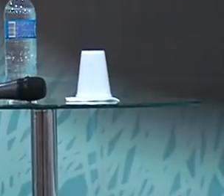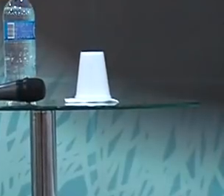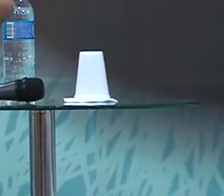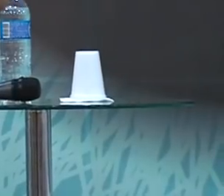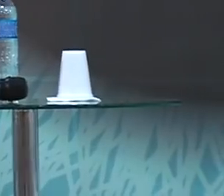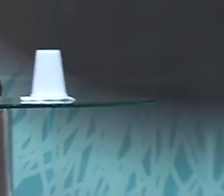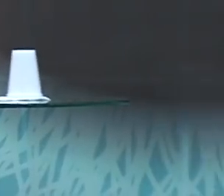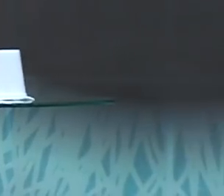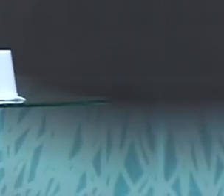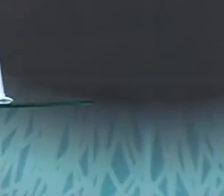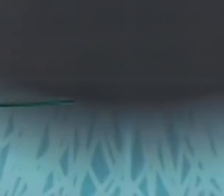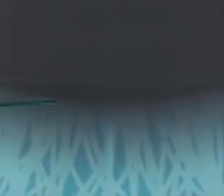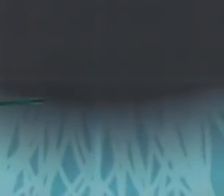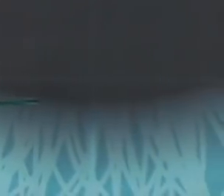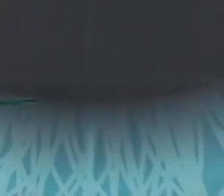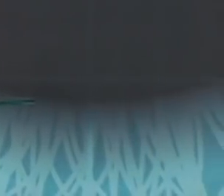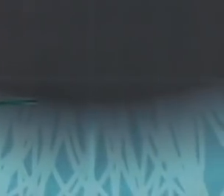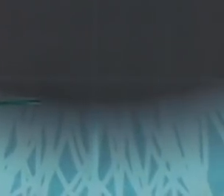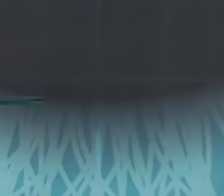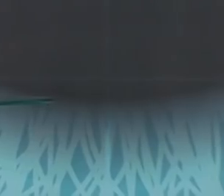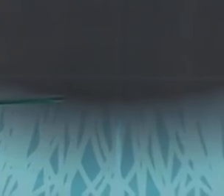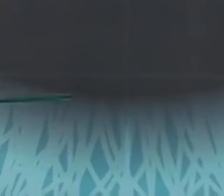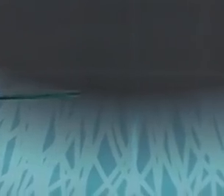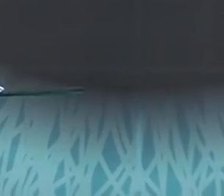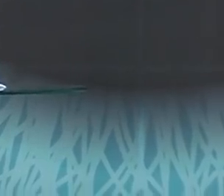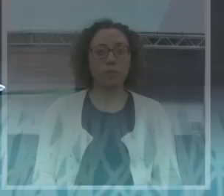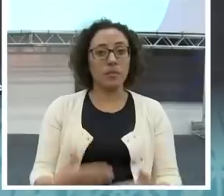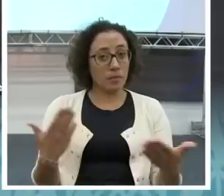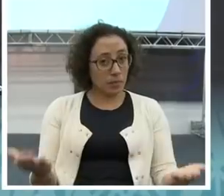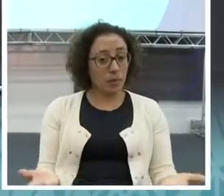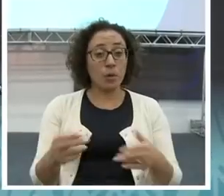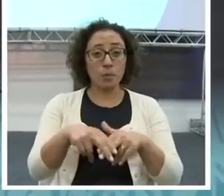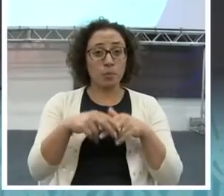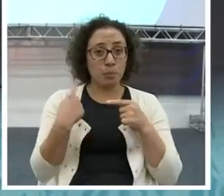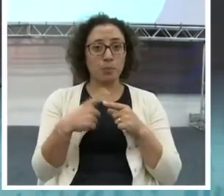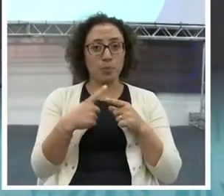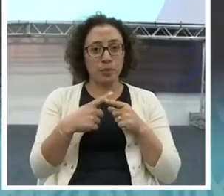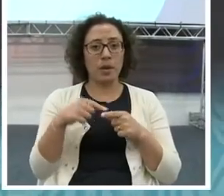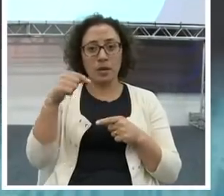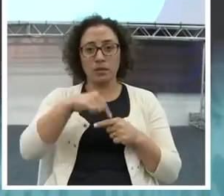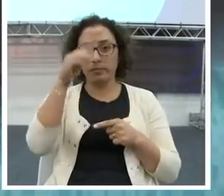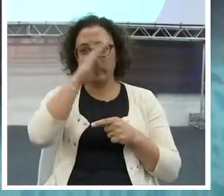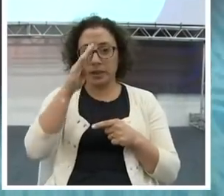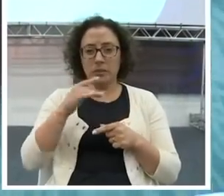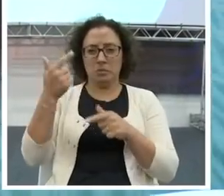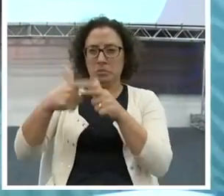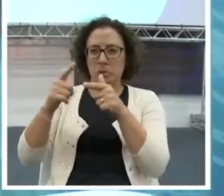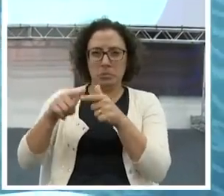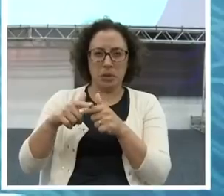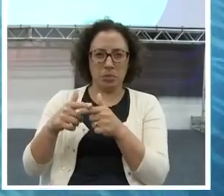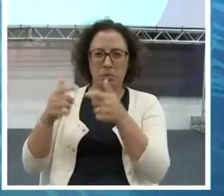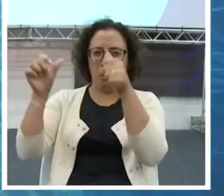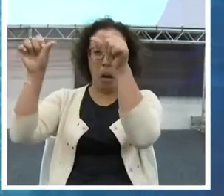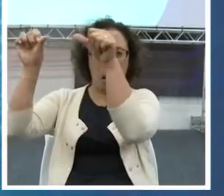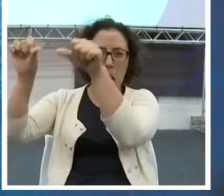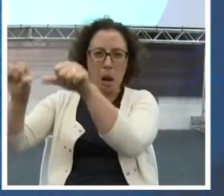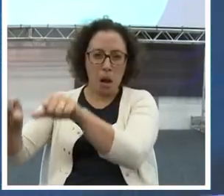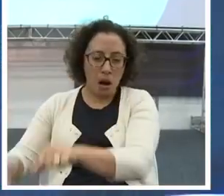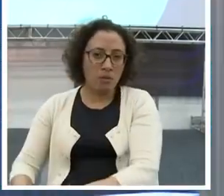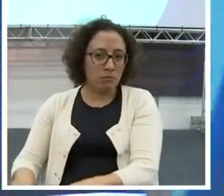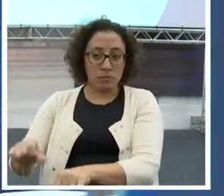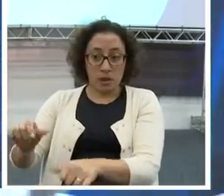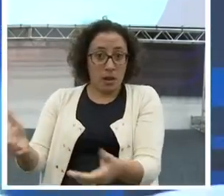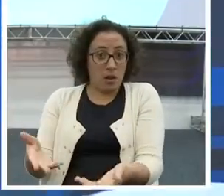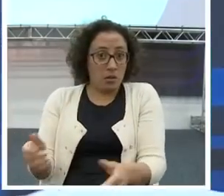Isso porque nós estamos vivendo uma situação que foi um caos e está havendo uma recuperação. 2019 e